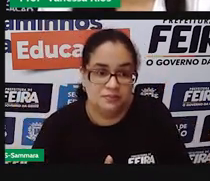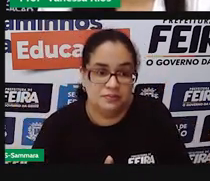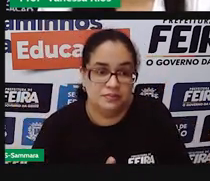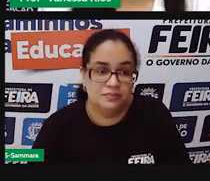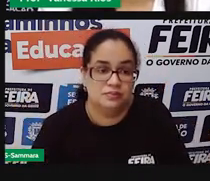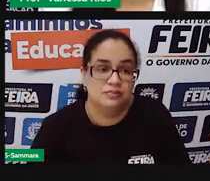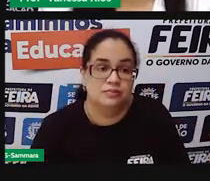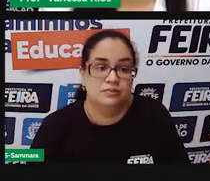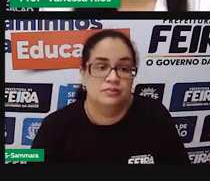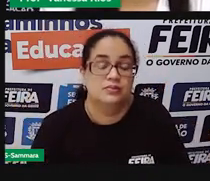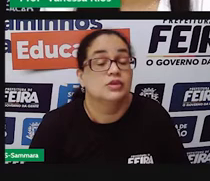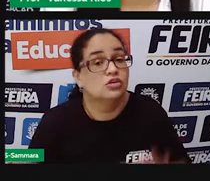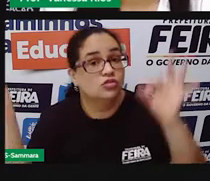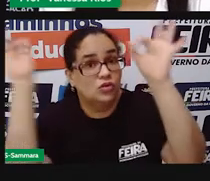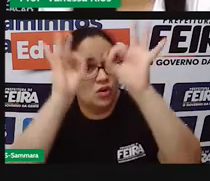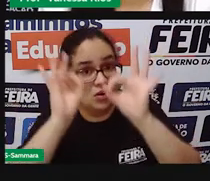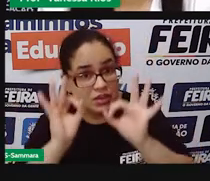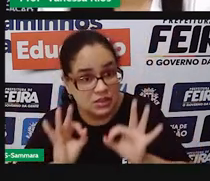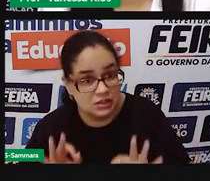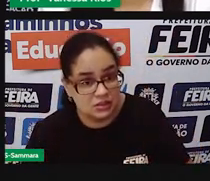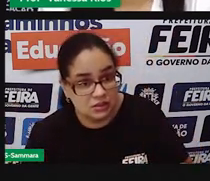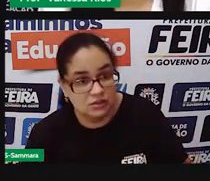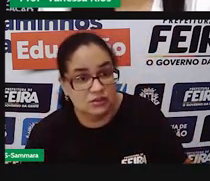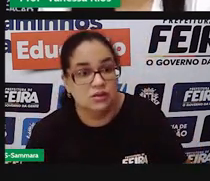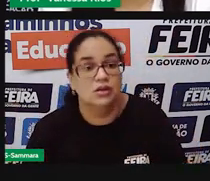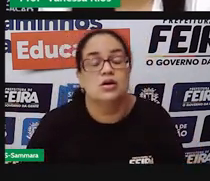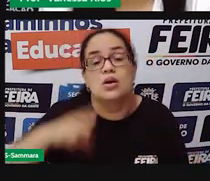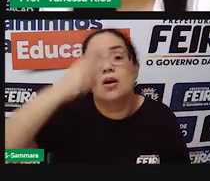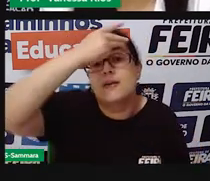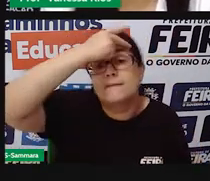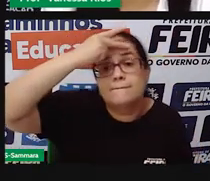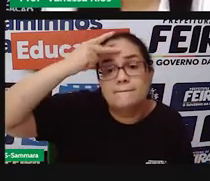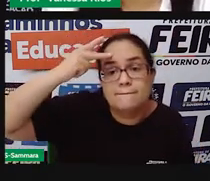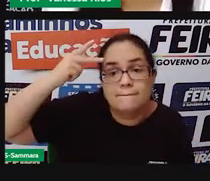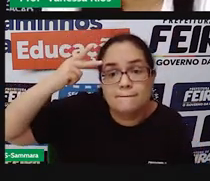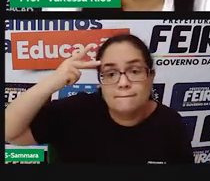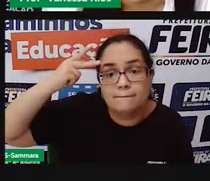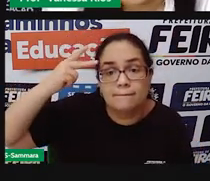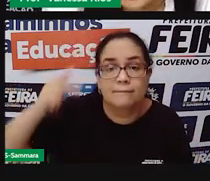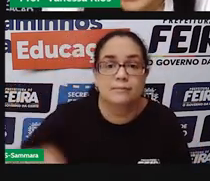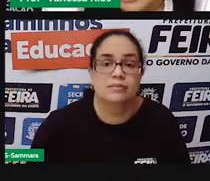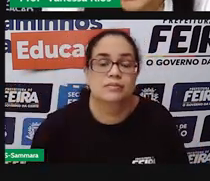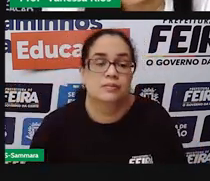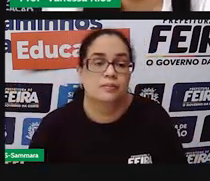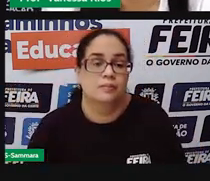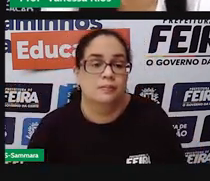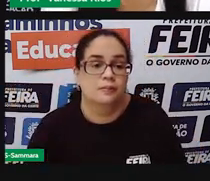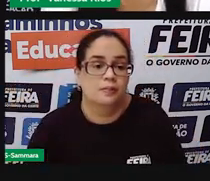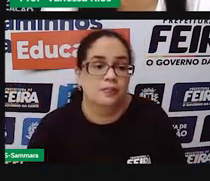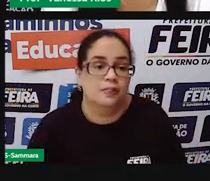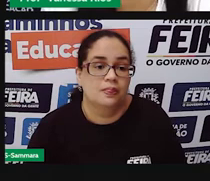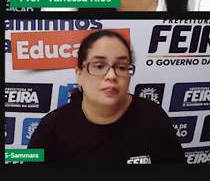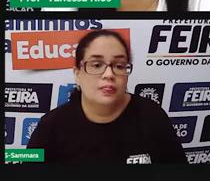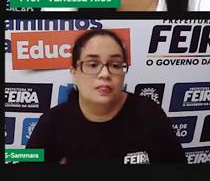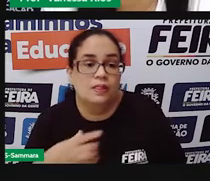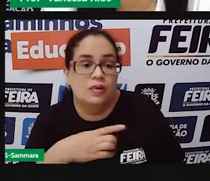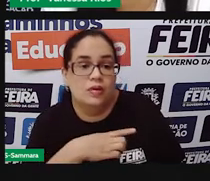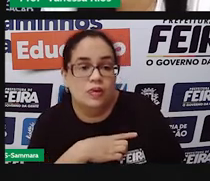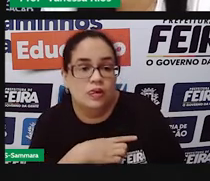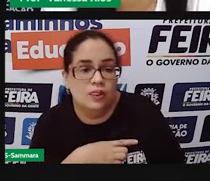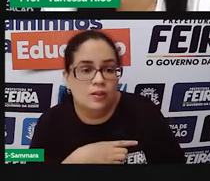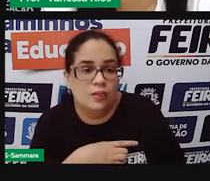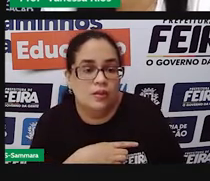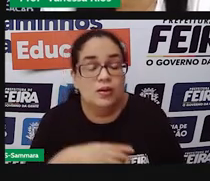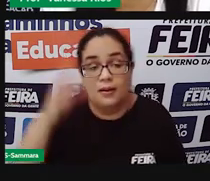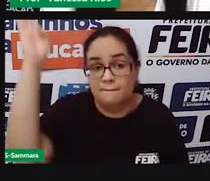foi aí organizado de forma que as pessoas pudessem escolher o seu governante. Então, existiu aí um período